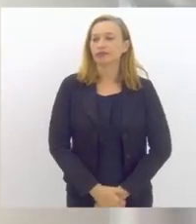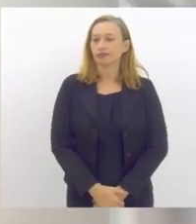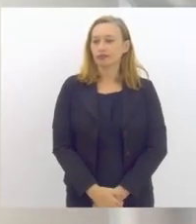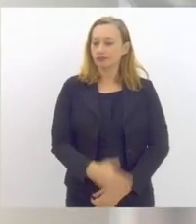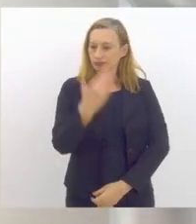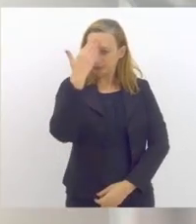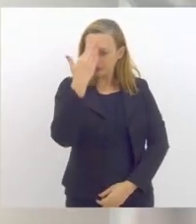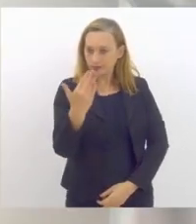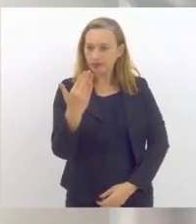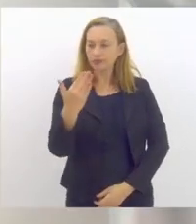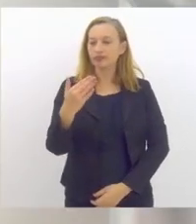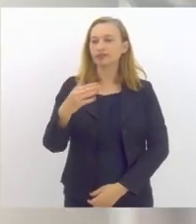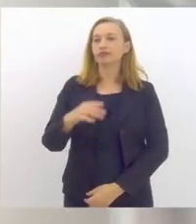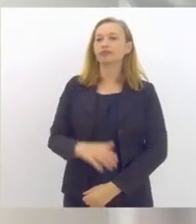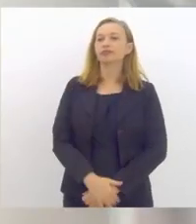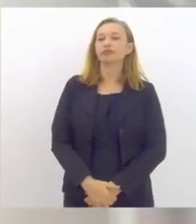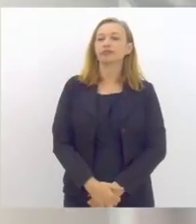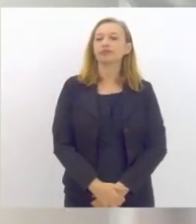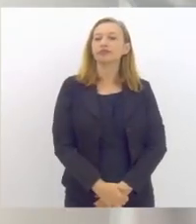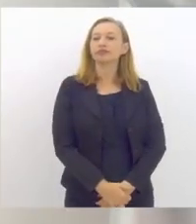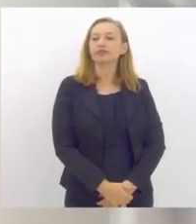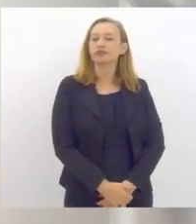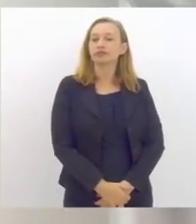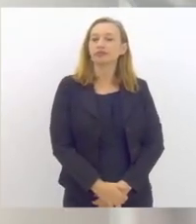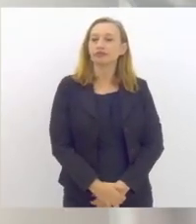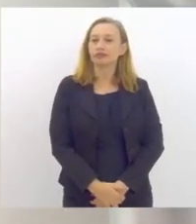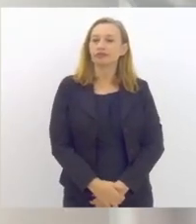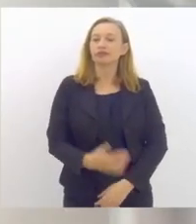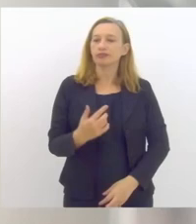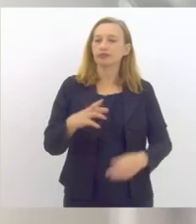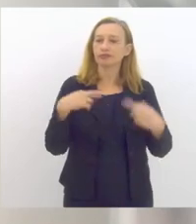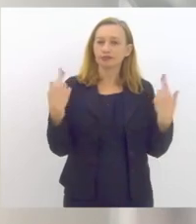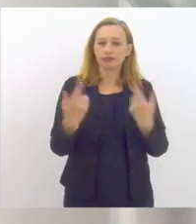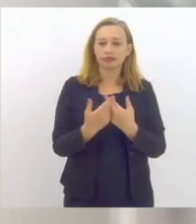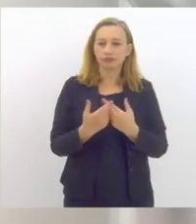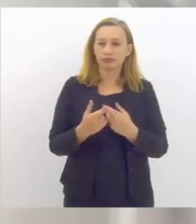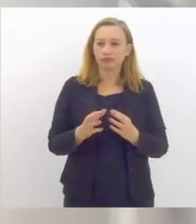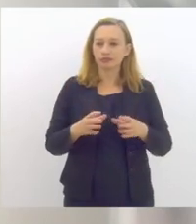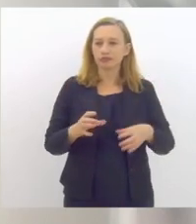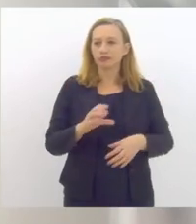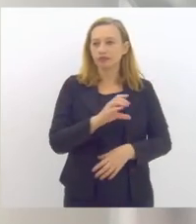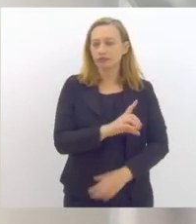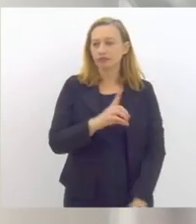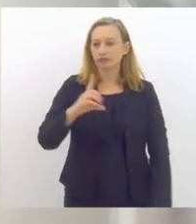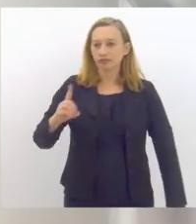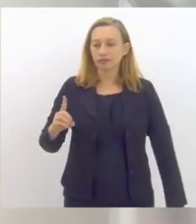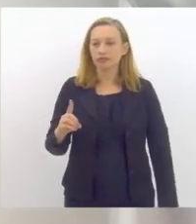Obrigado, Guineza. Eu me reuni com a coordenação do projeto